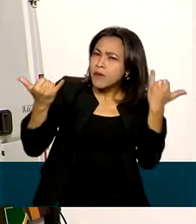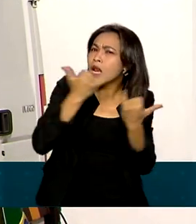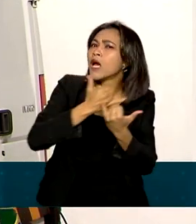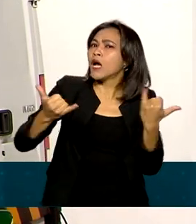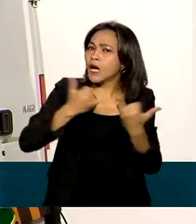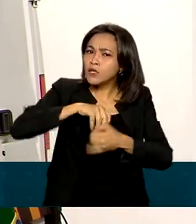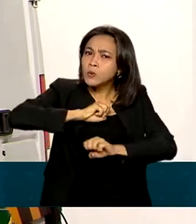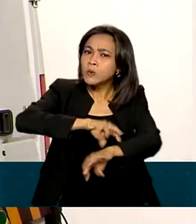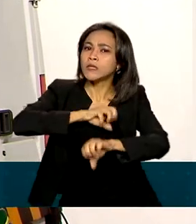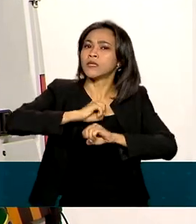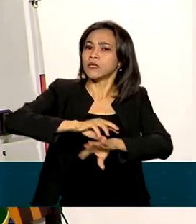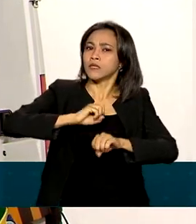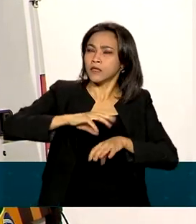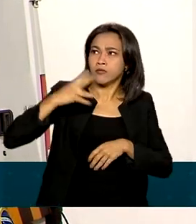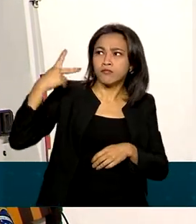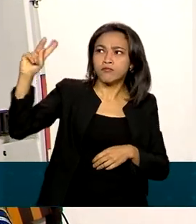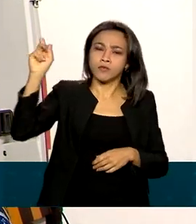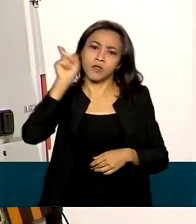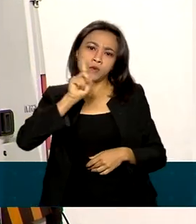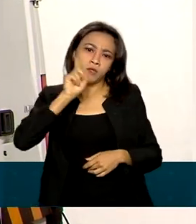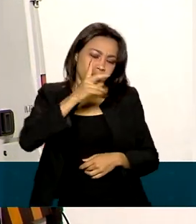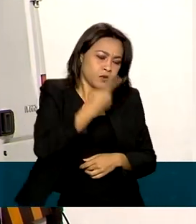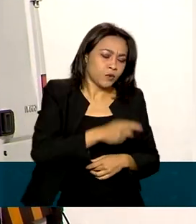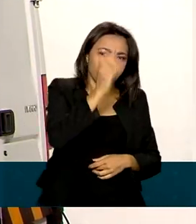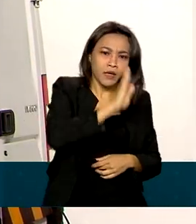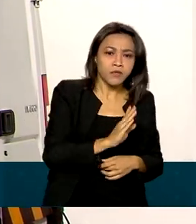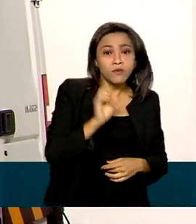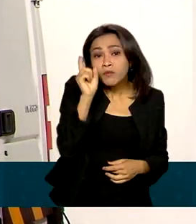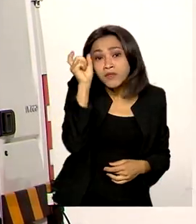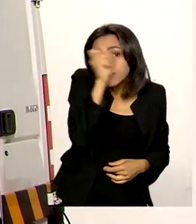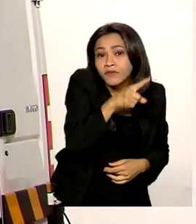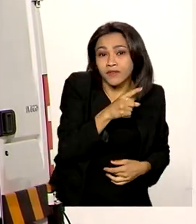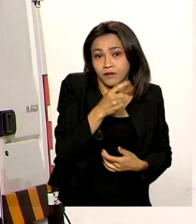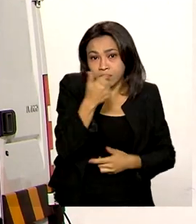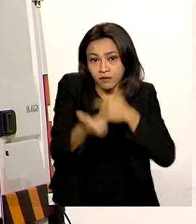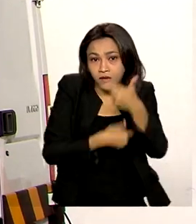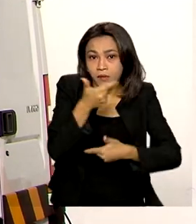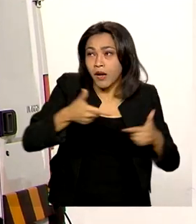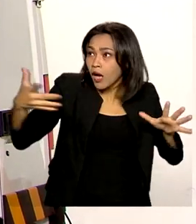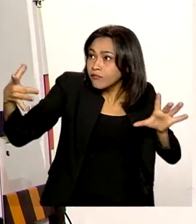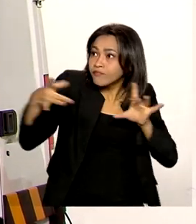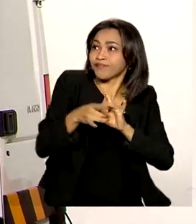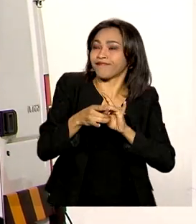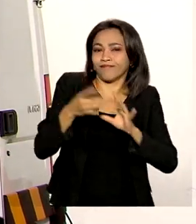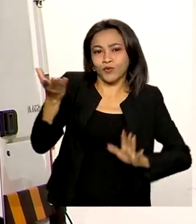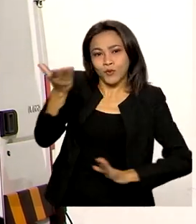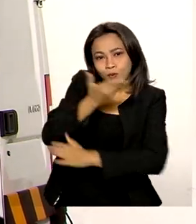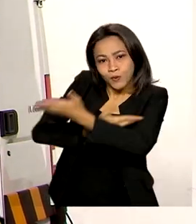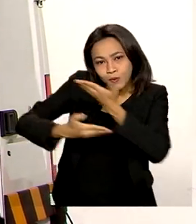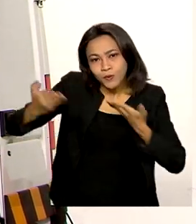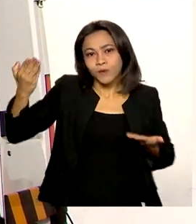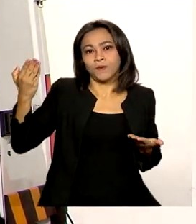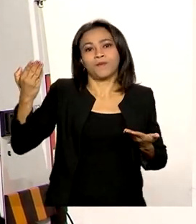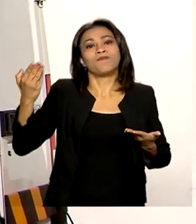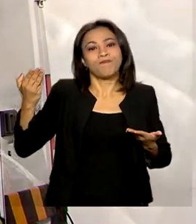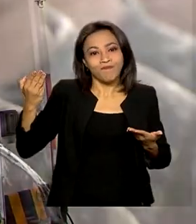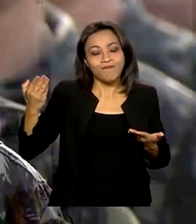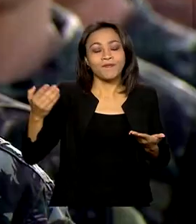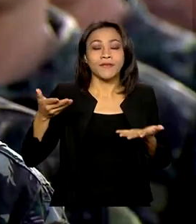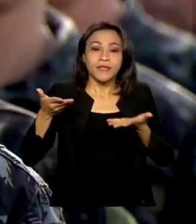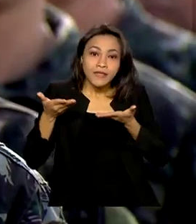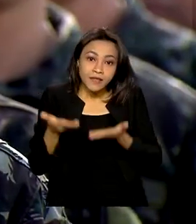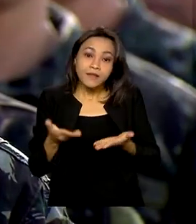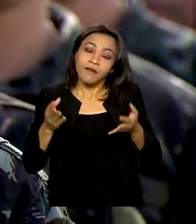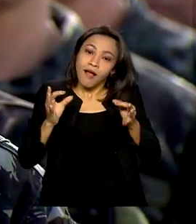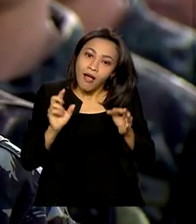então não há essa dificuldade em atuar conjuntamente. Então esse exercício, essa parte da interoperabilidade,